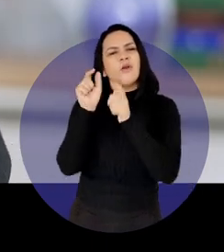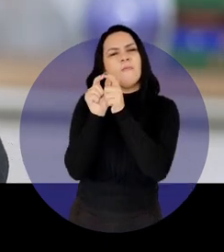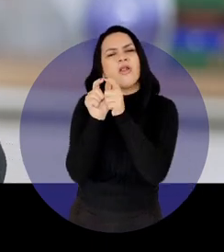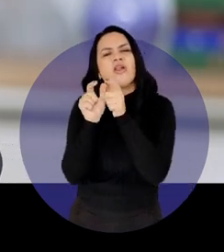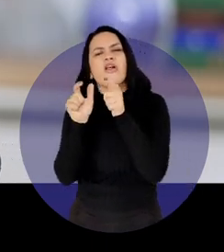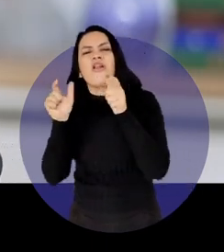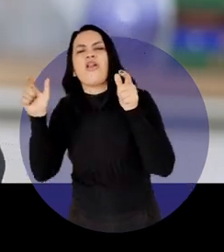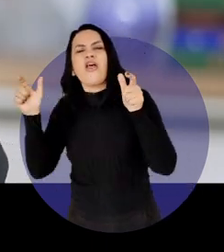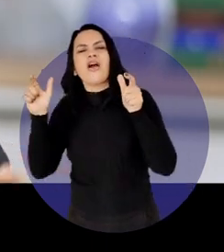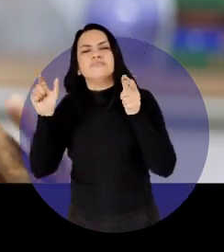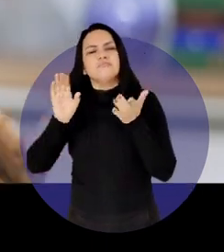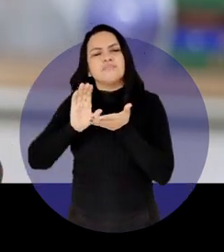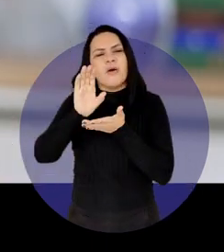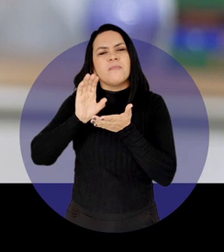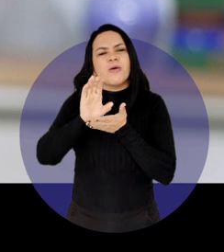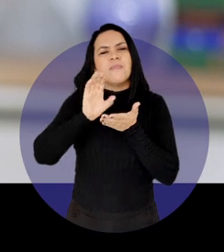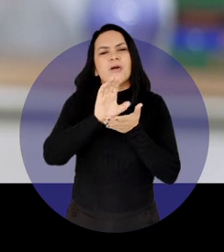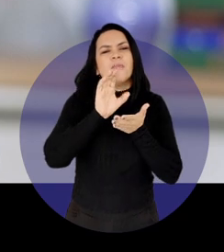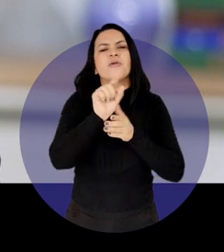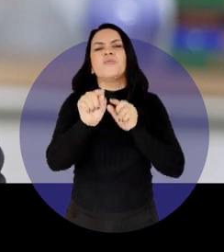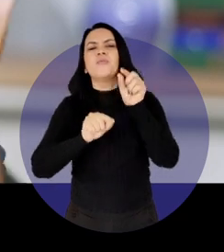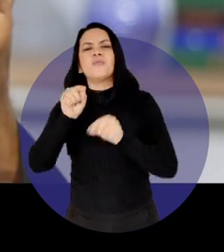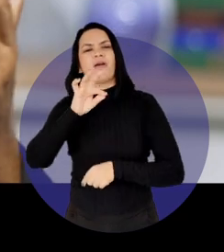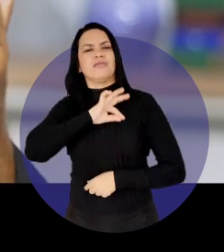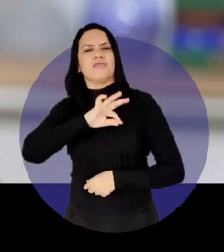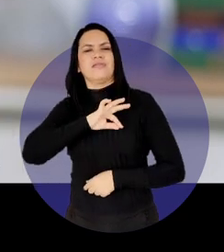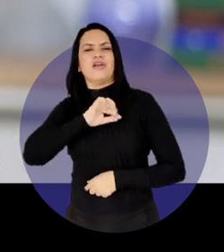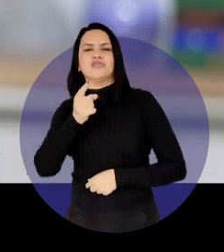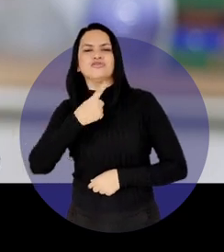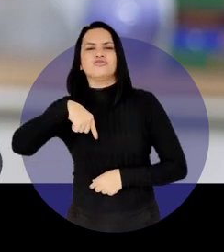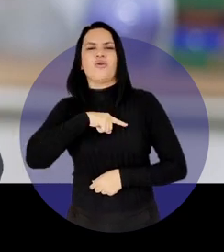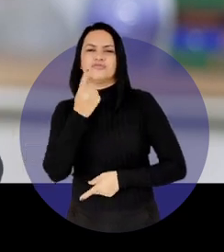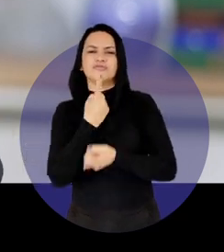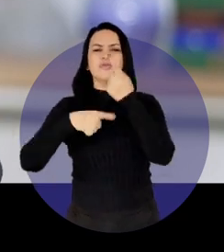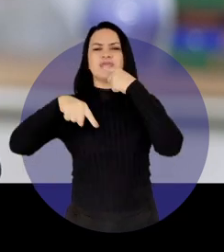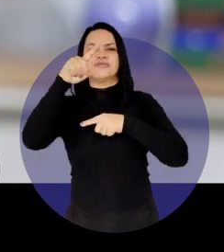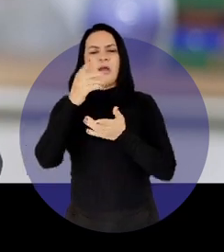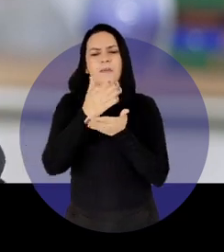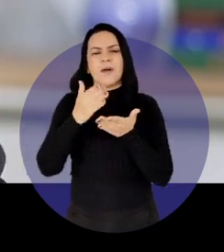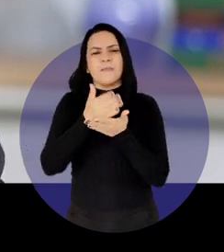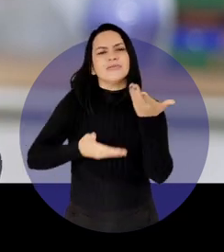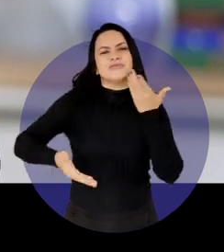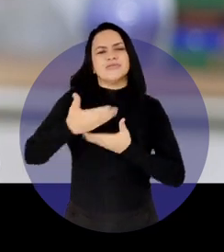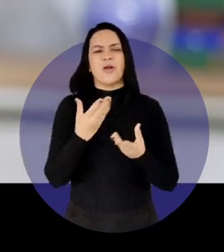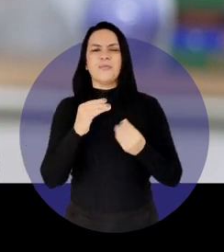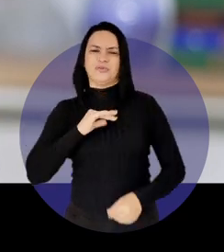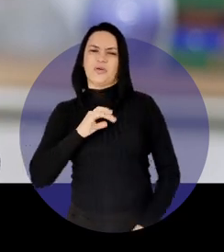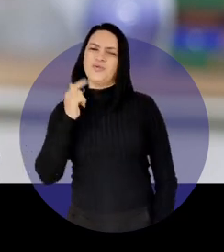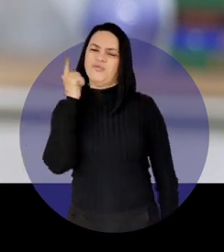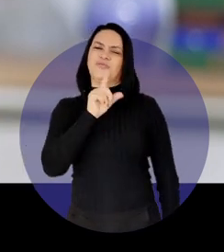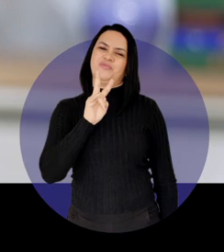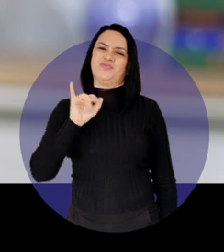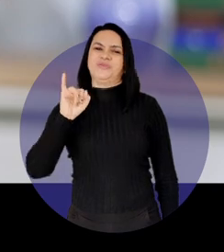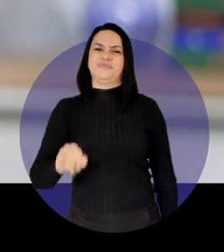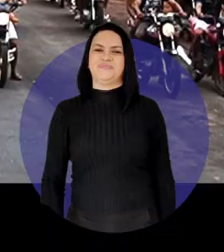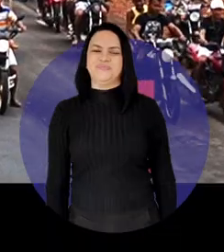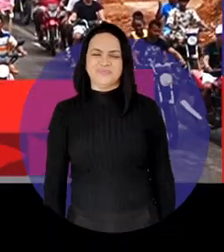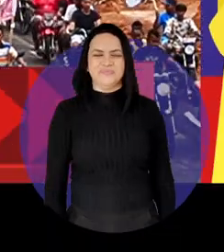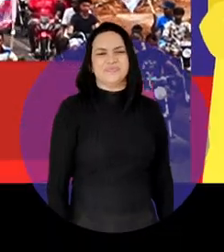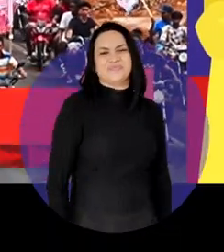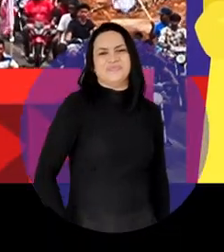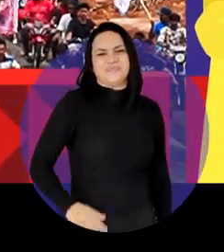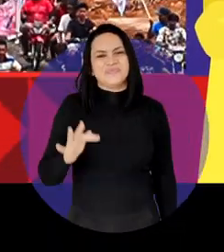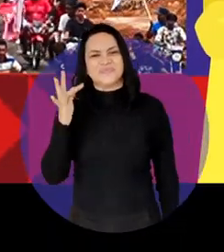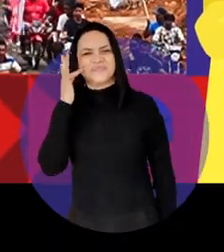crescimento e distribuição de renda. Vamos crescer e repartir o pão. Com muita coragem, a gente vai conseguir.